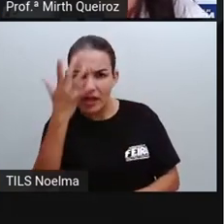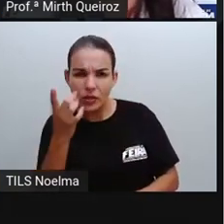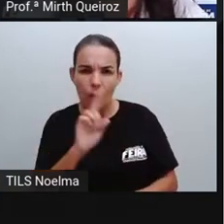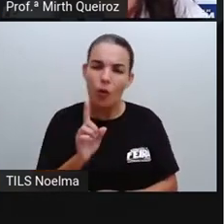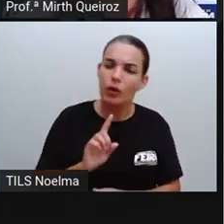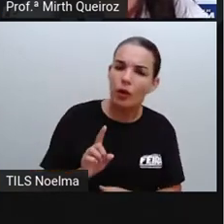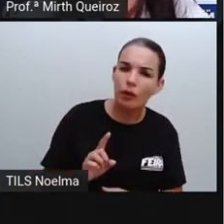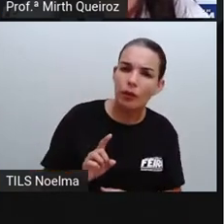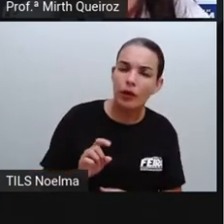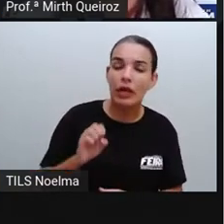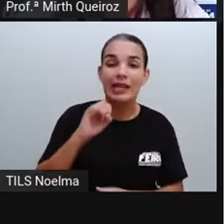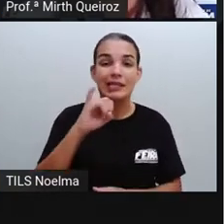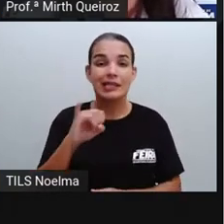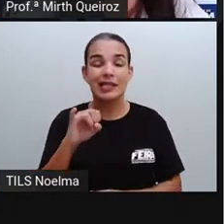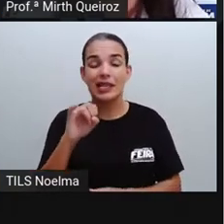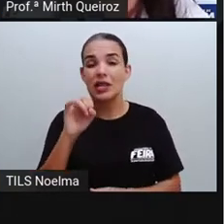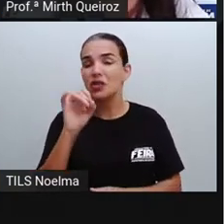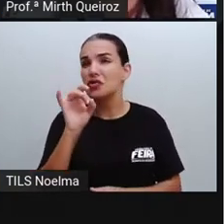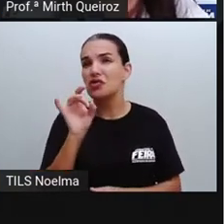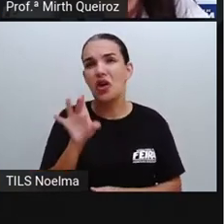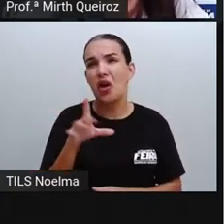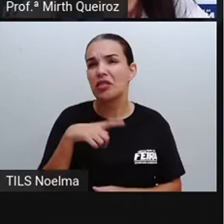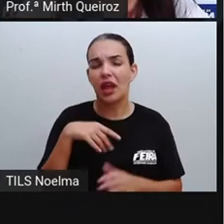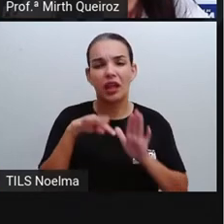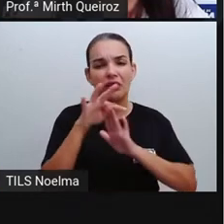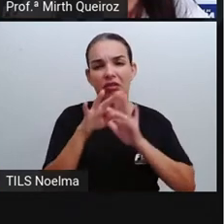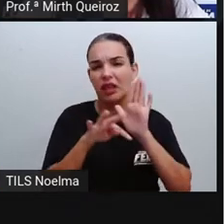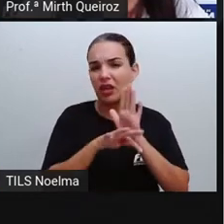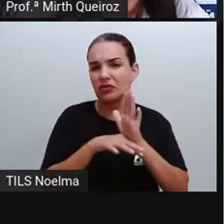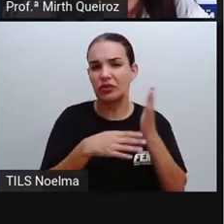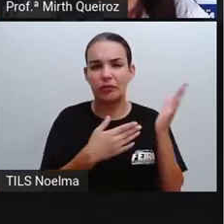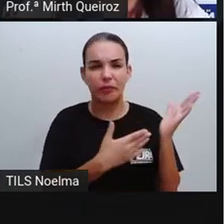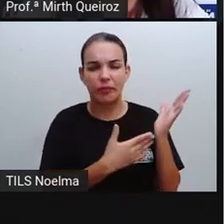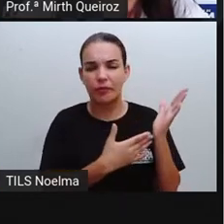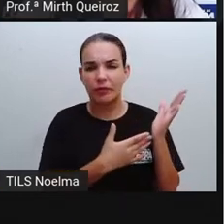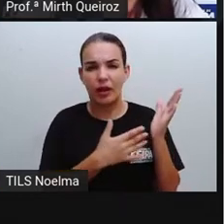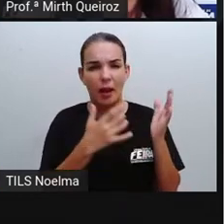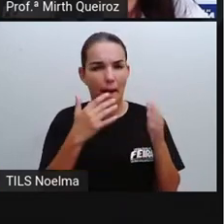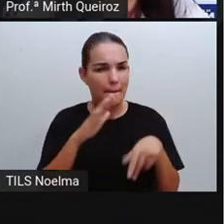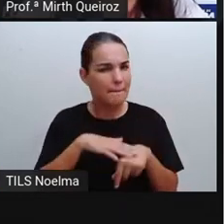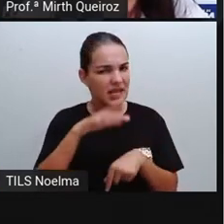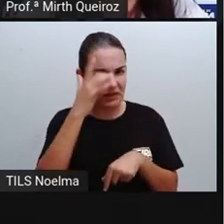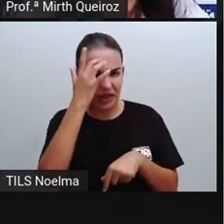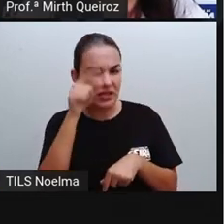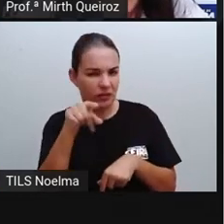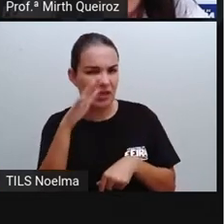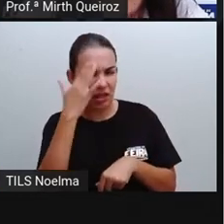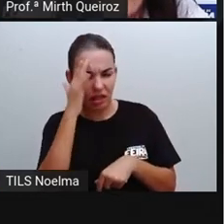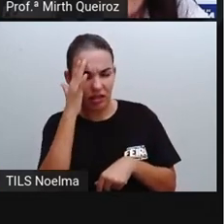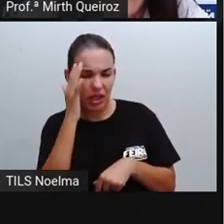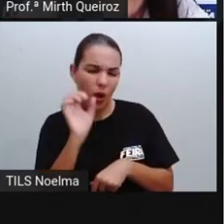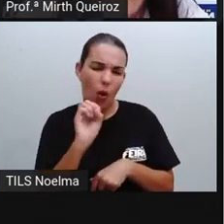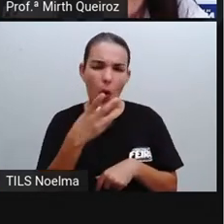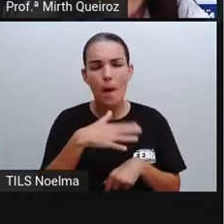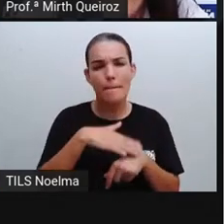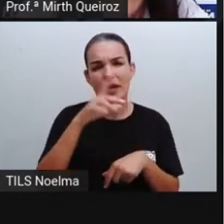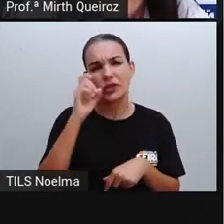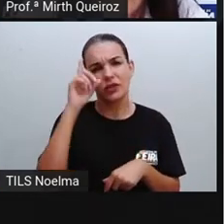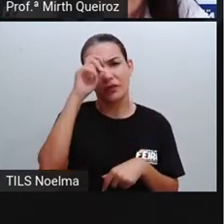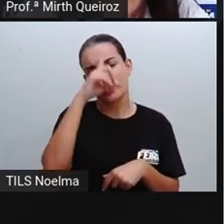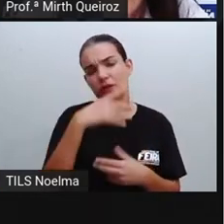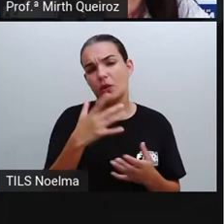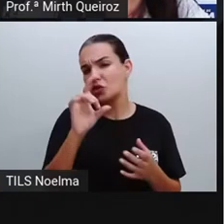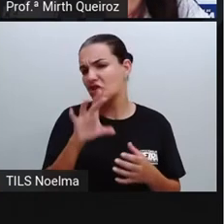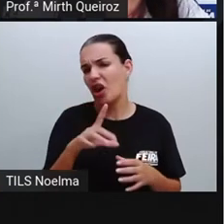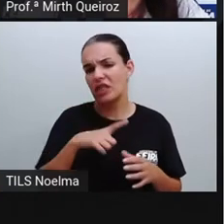Se houvesse ali apenas um texto escrito, seria mais fácil de entender ou mais difícil de entender